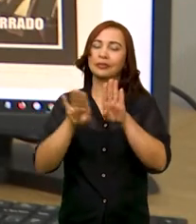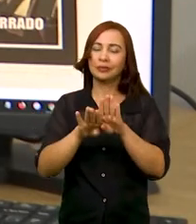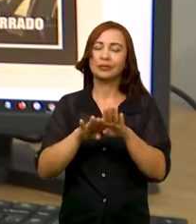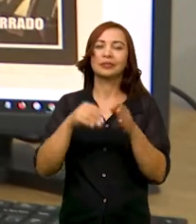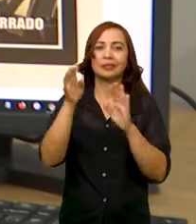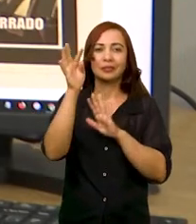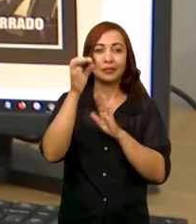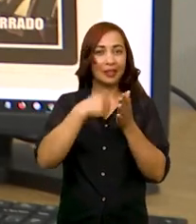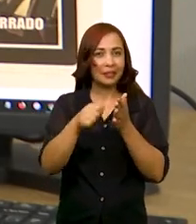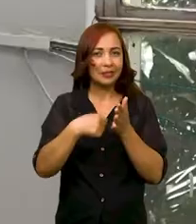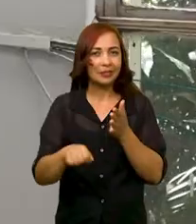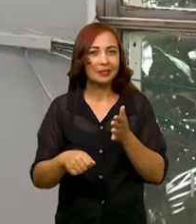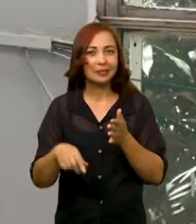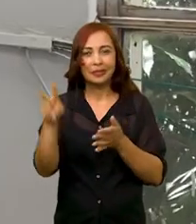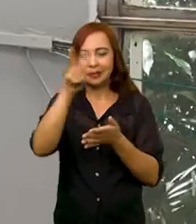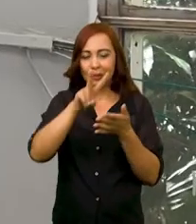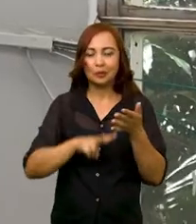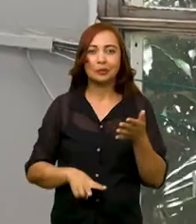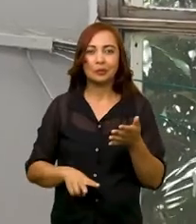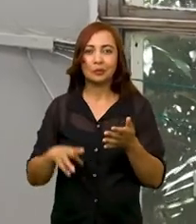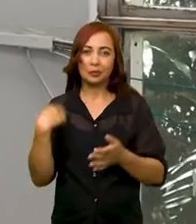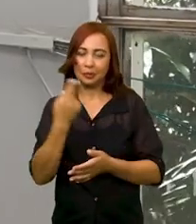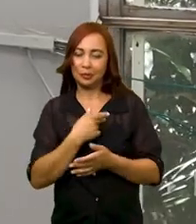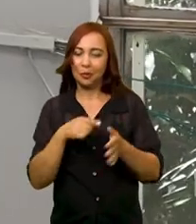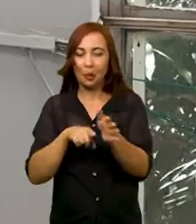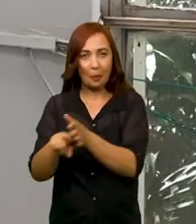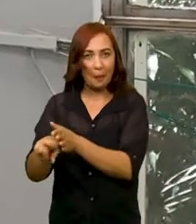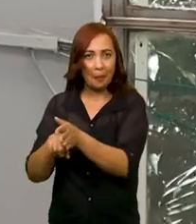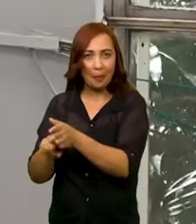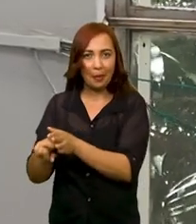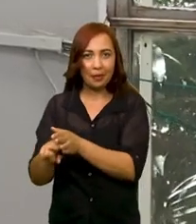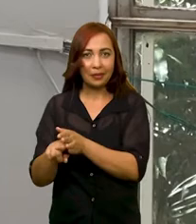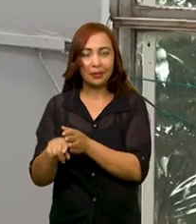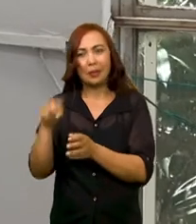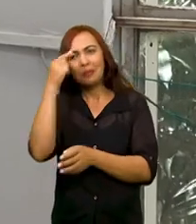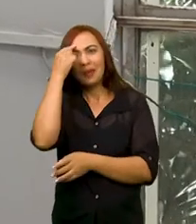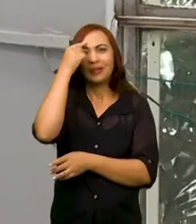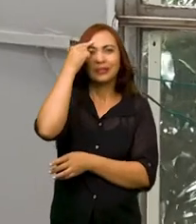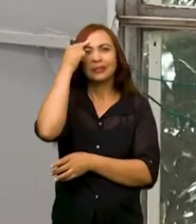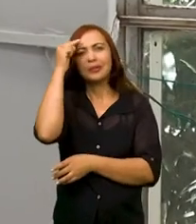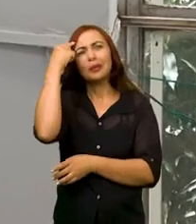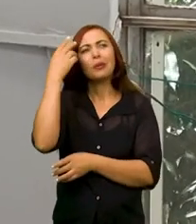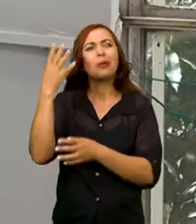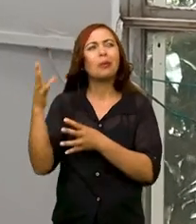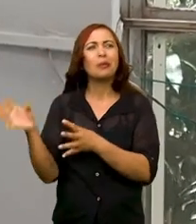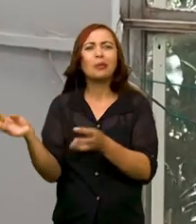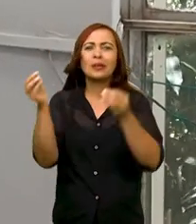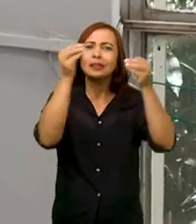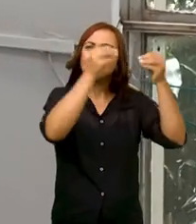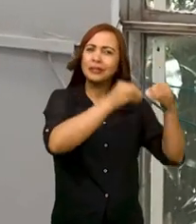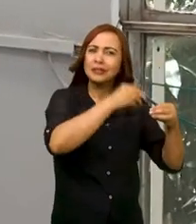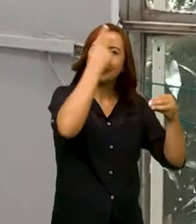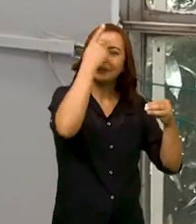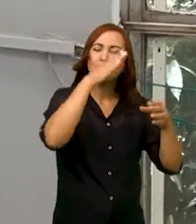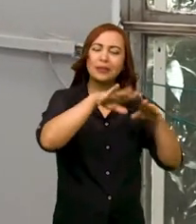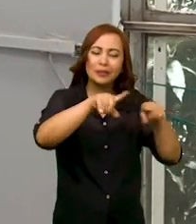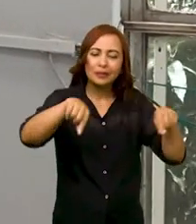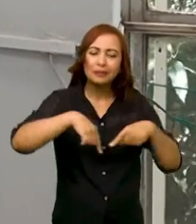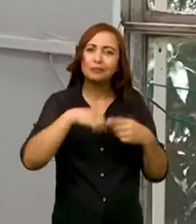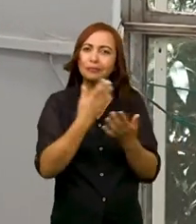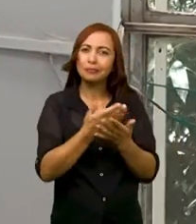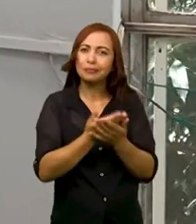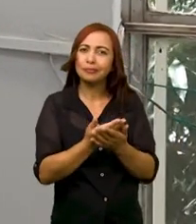escrita, na leitura. Na nossa pesquisa, estamos investigando como levar isso para a sala de aula, como investigar esse